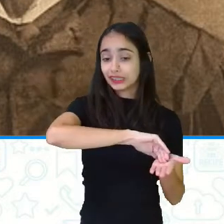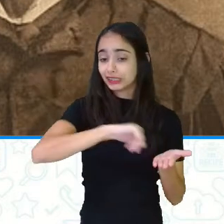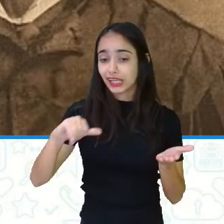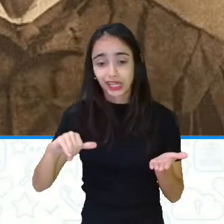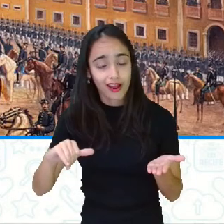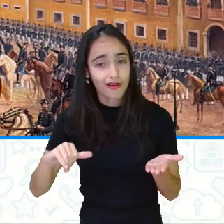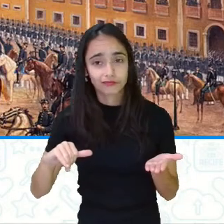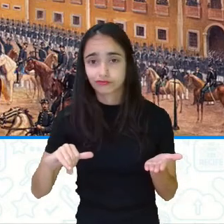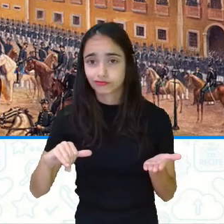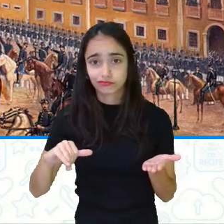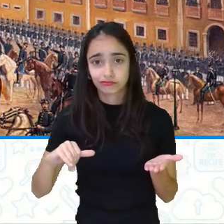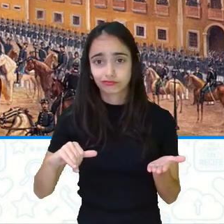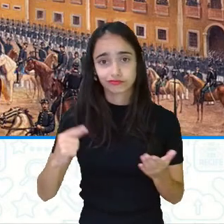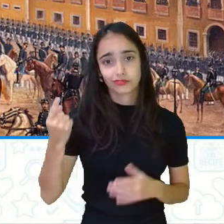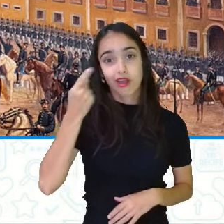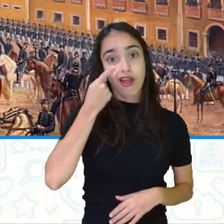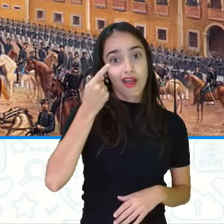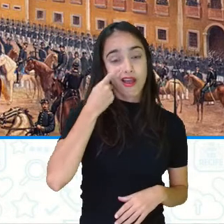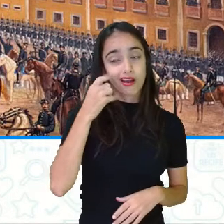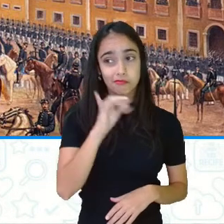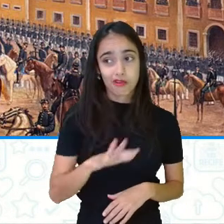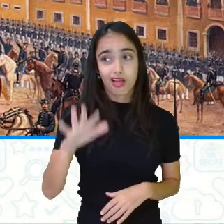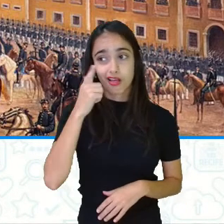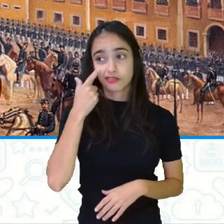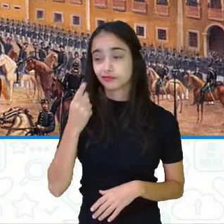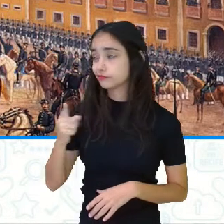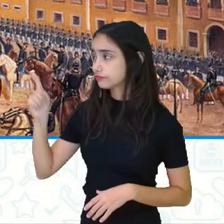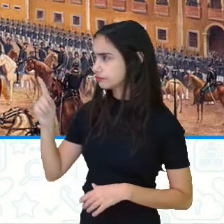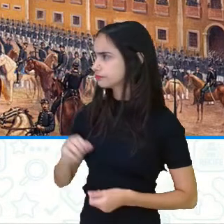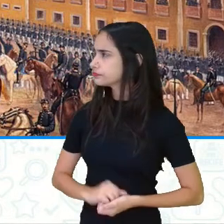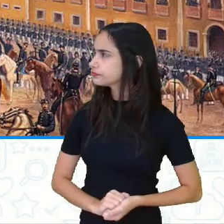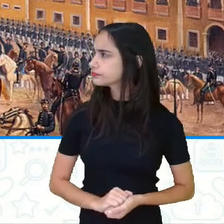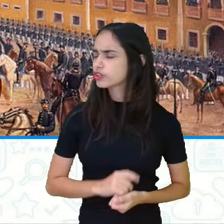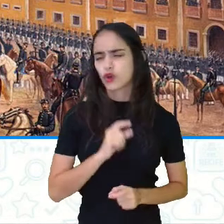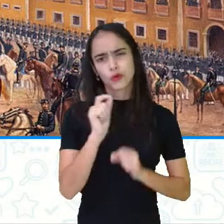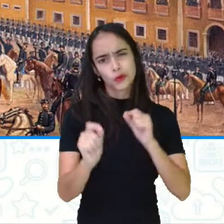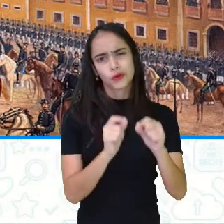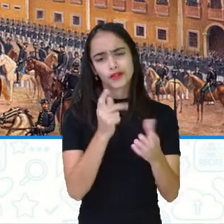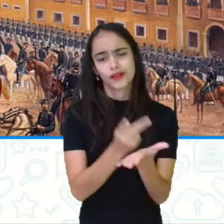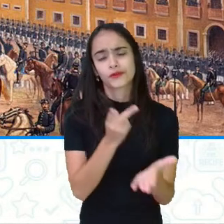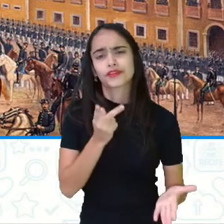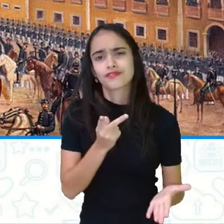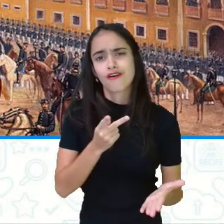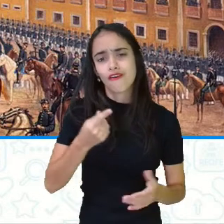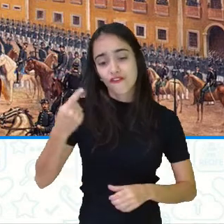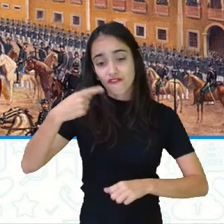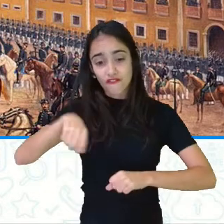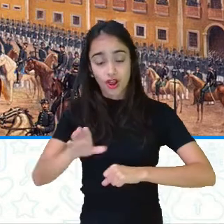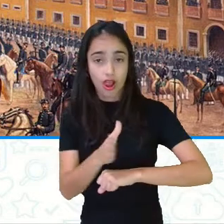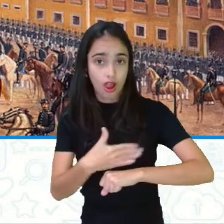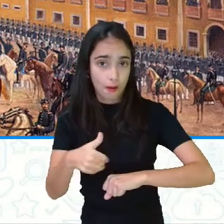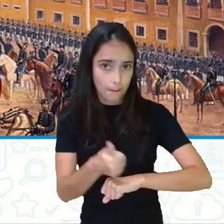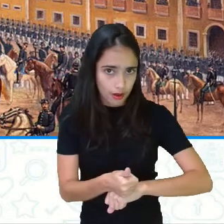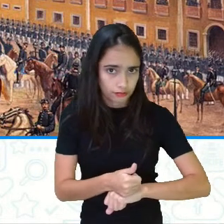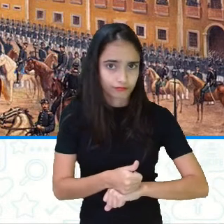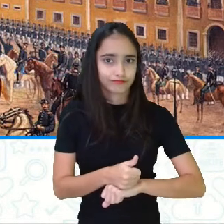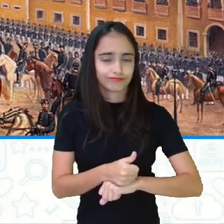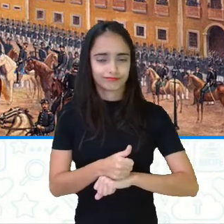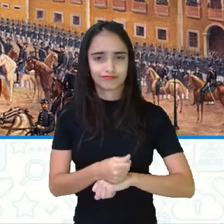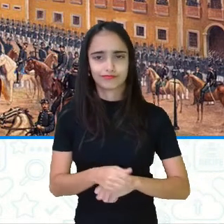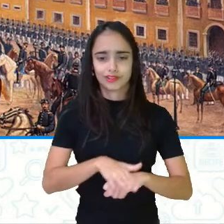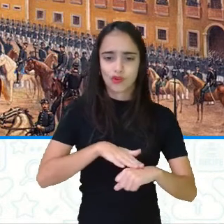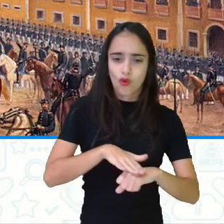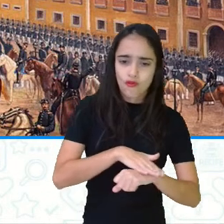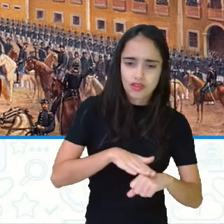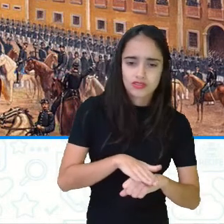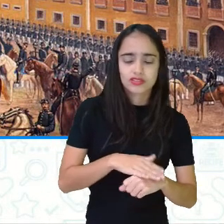o Visconde de Ouro Preto. E o que foi que aconteceu? Ele foi lá na praça e disse assim, olha, não dá mais, do jeito